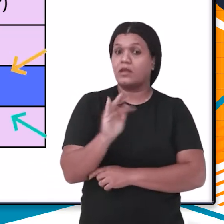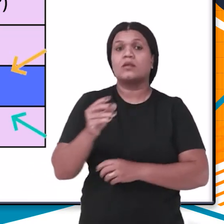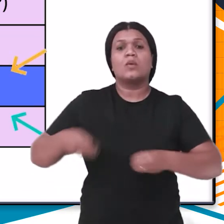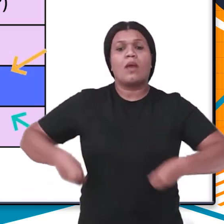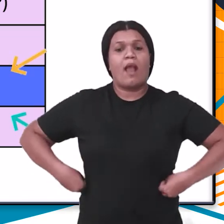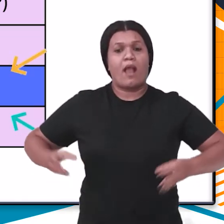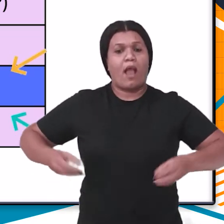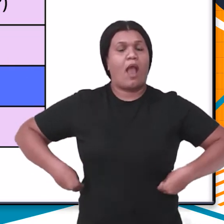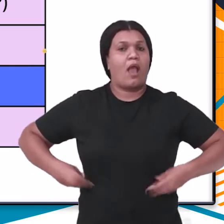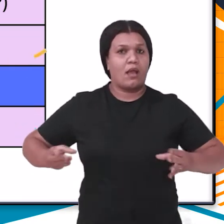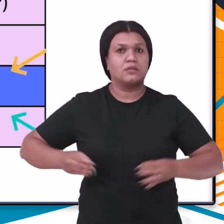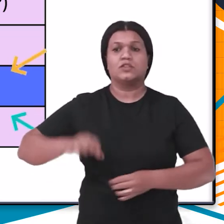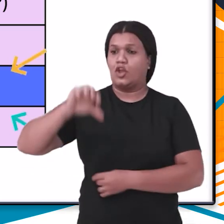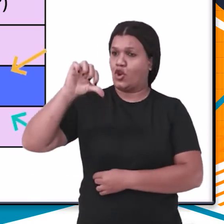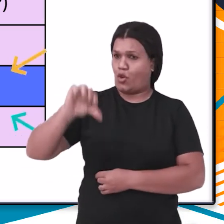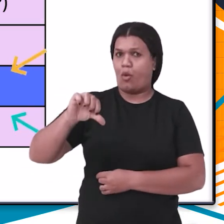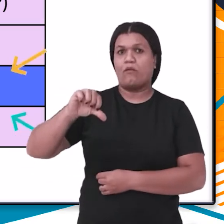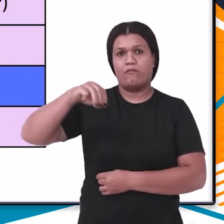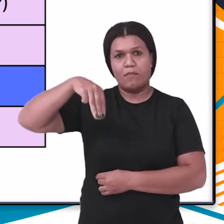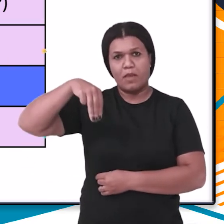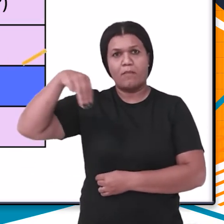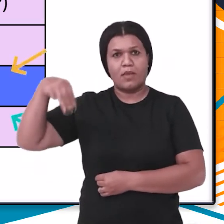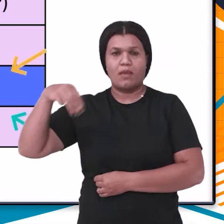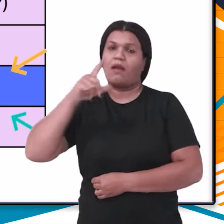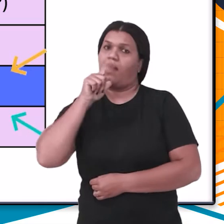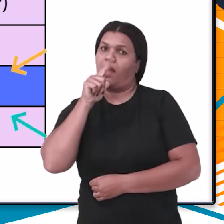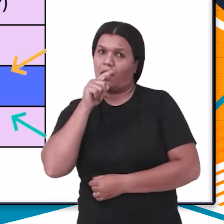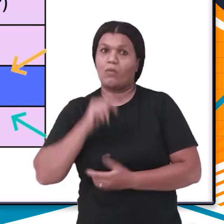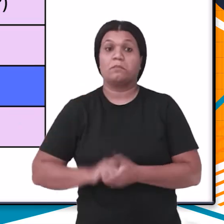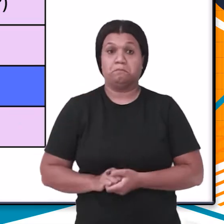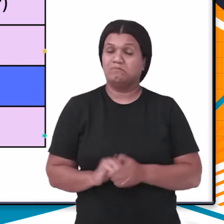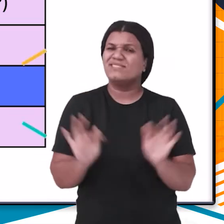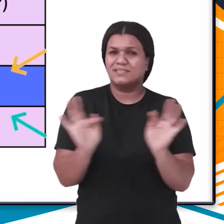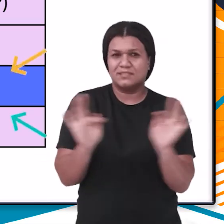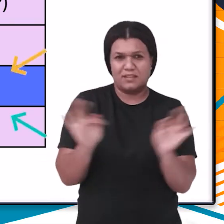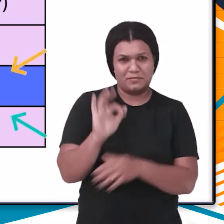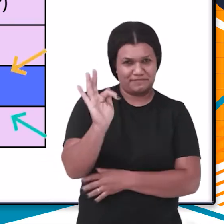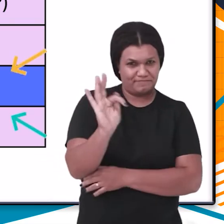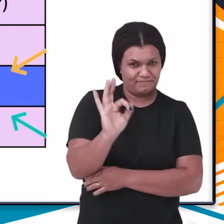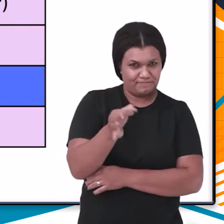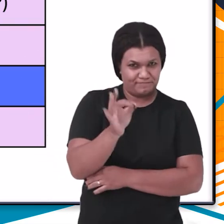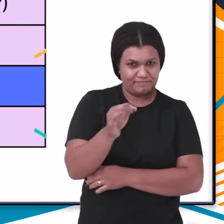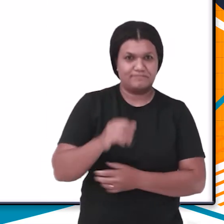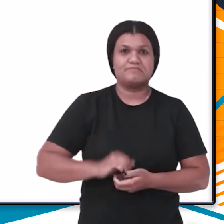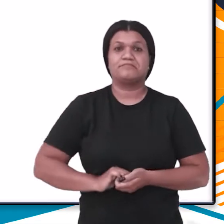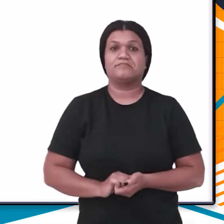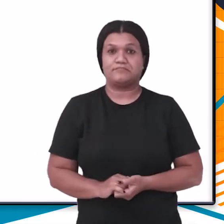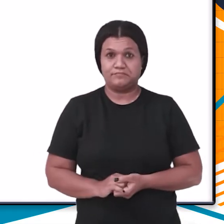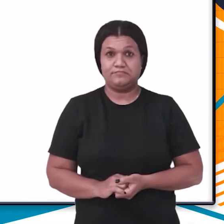em fevereiro, foram consumidos 9 milímetros de água. Simples, né?